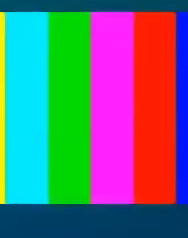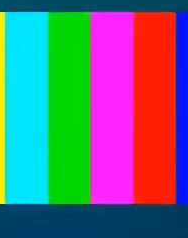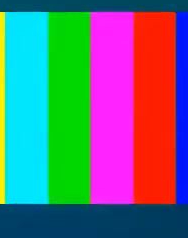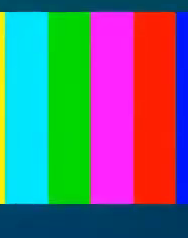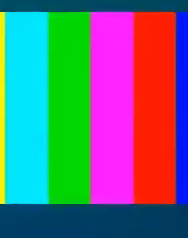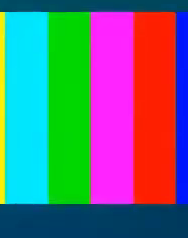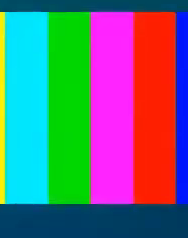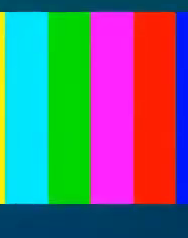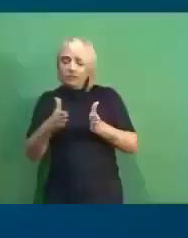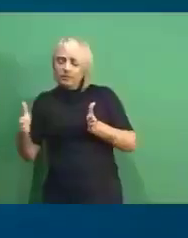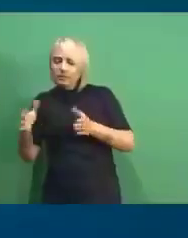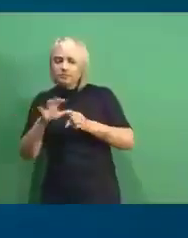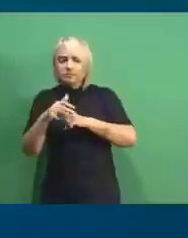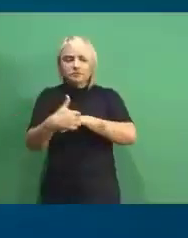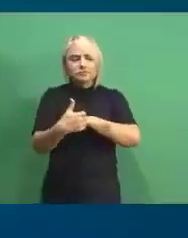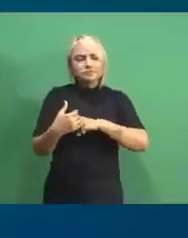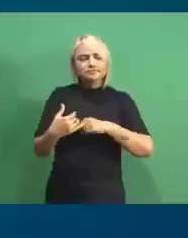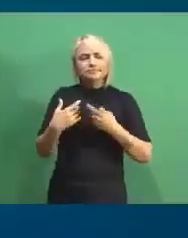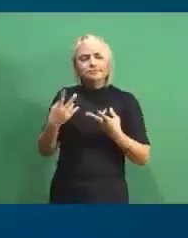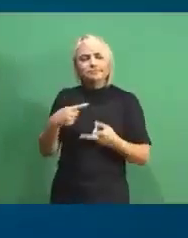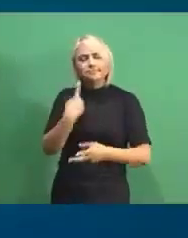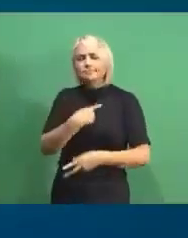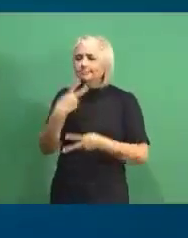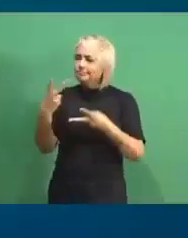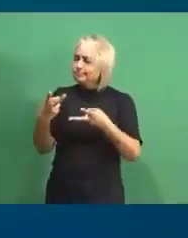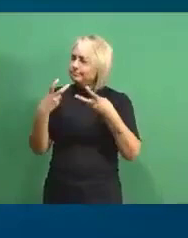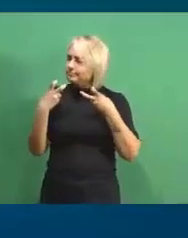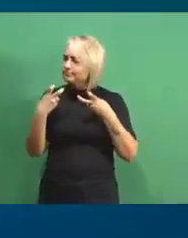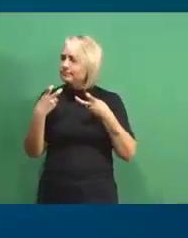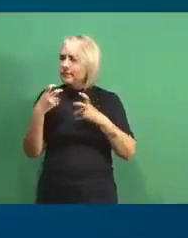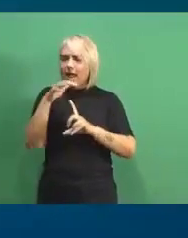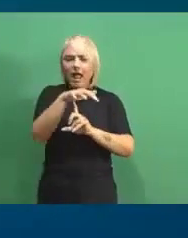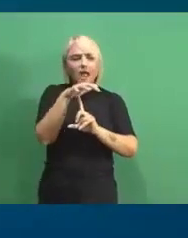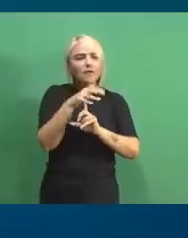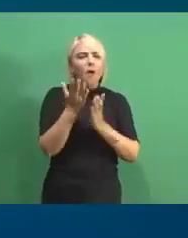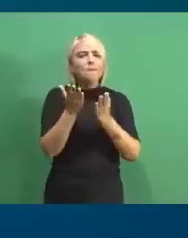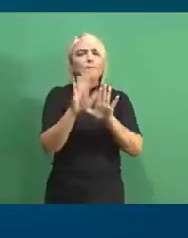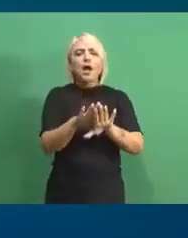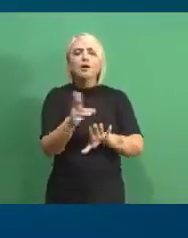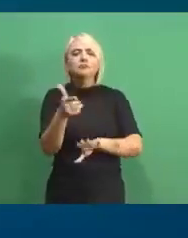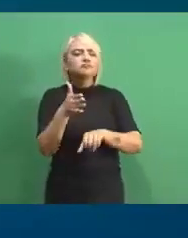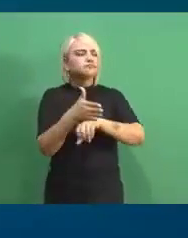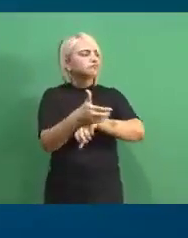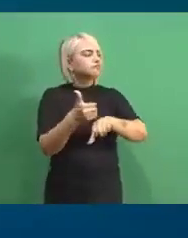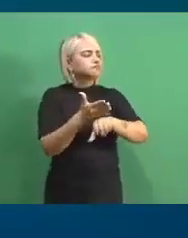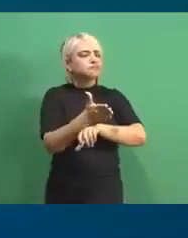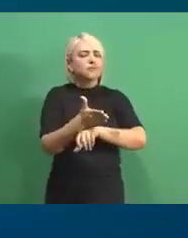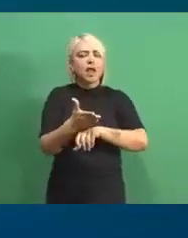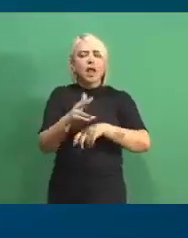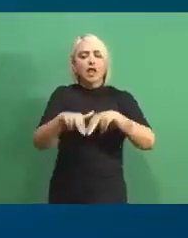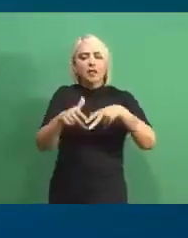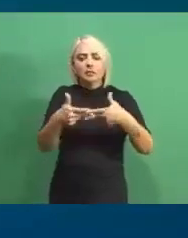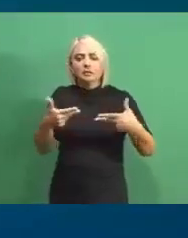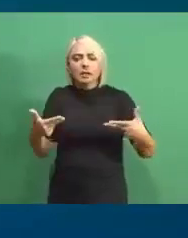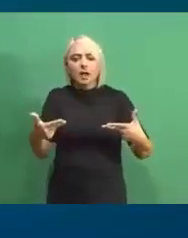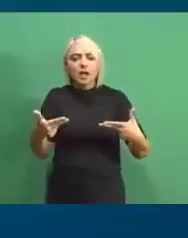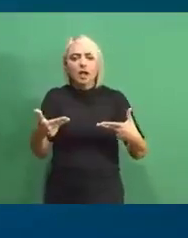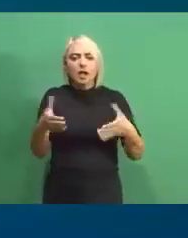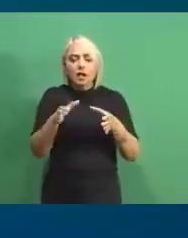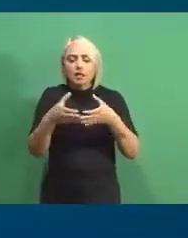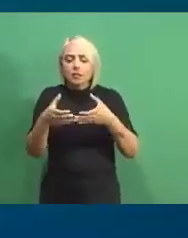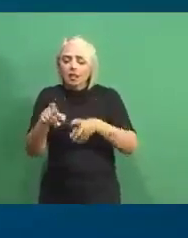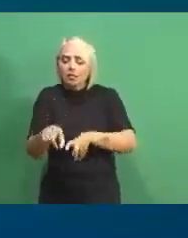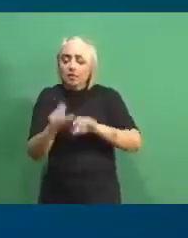Durante a pandemia, a gente percebeu que as feiras livres fecharam, ninguém tinha acesso aos produtos dos pequenos